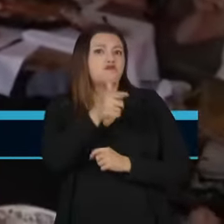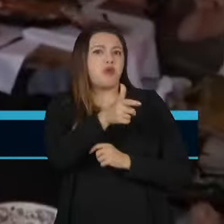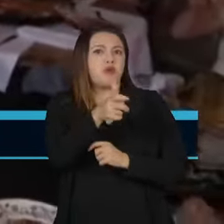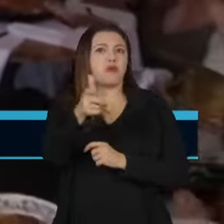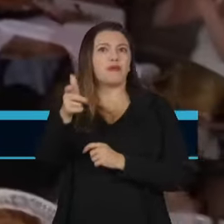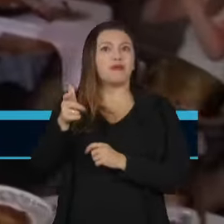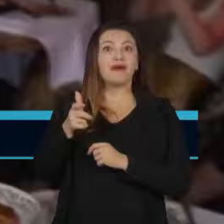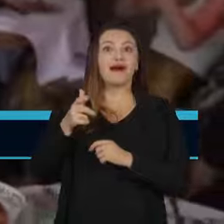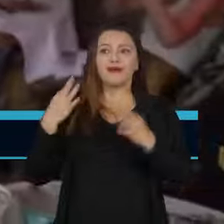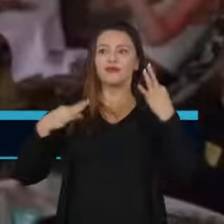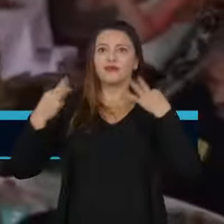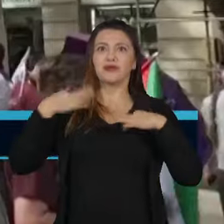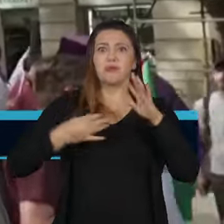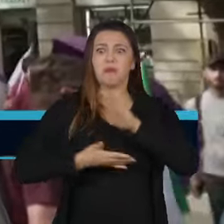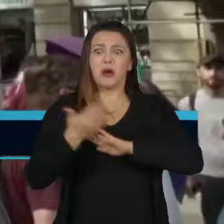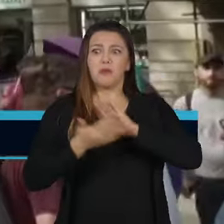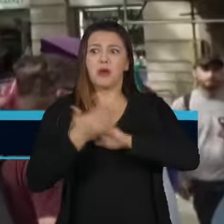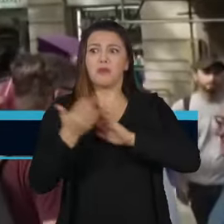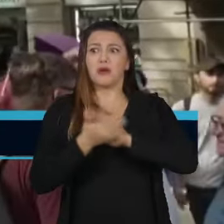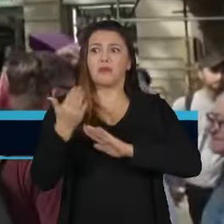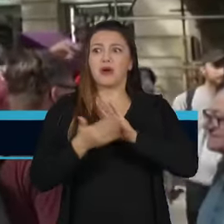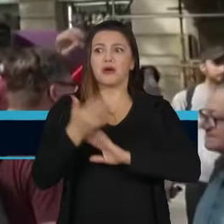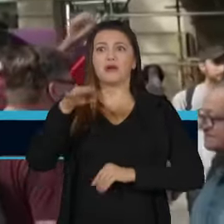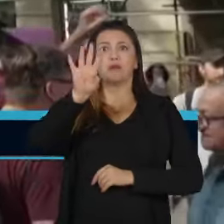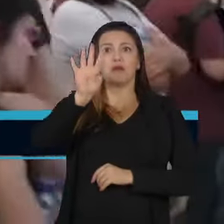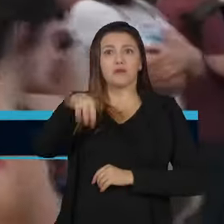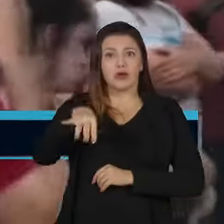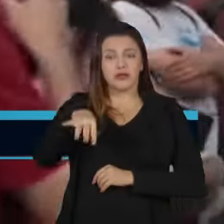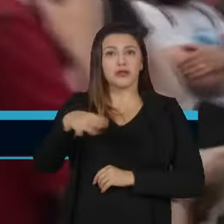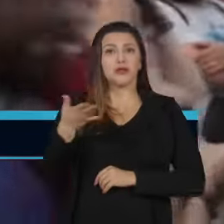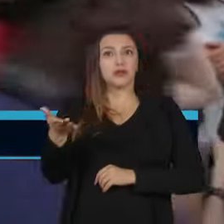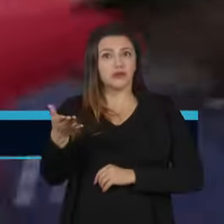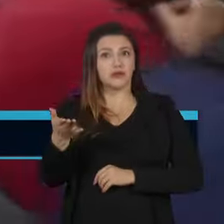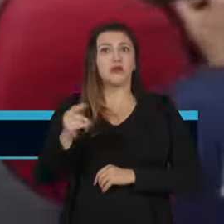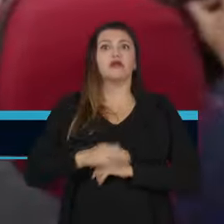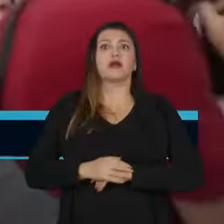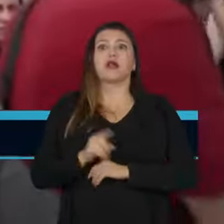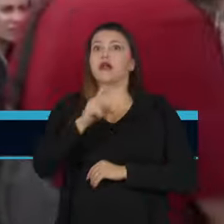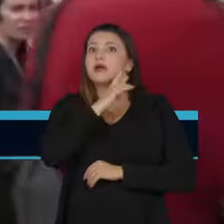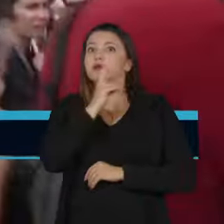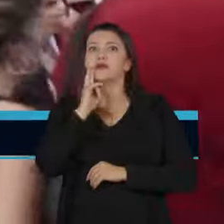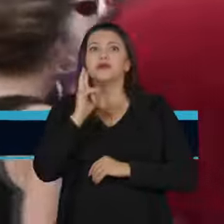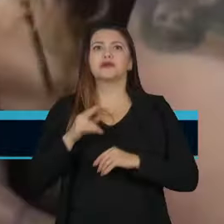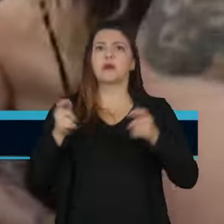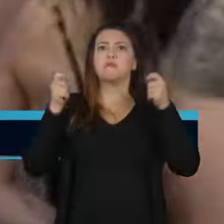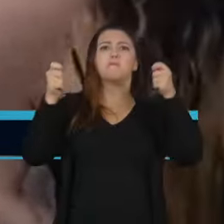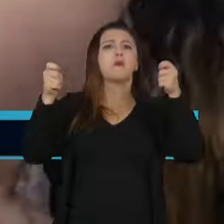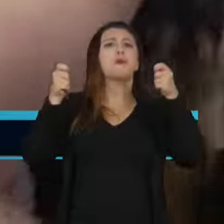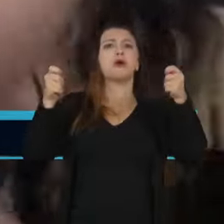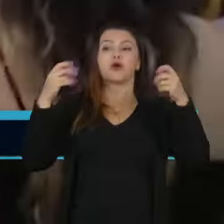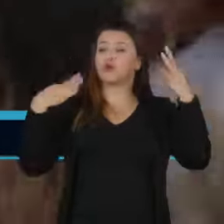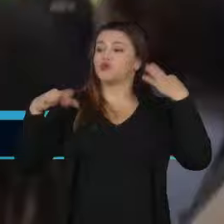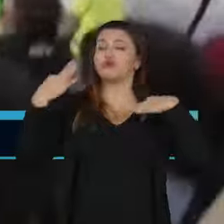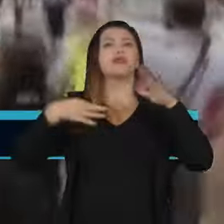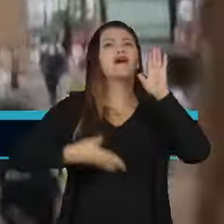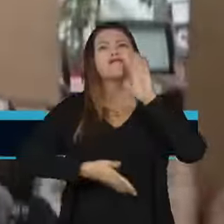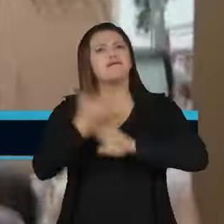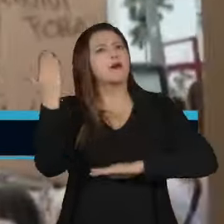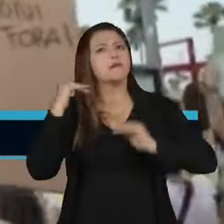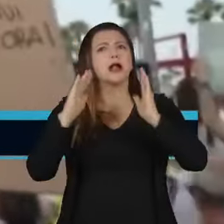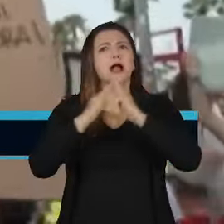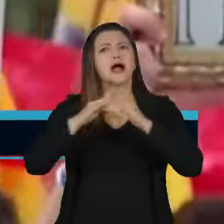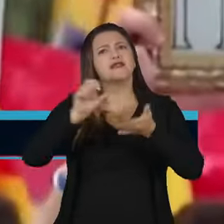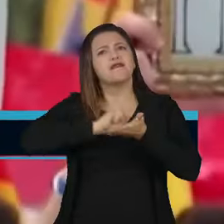se refugiavam em restaurantes. Nas ruas da cidade, o recado das placas era ainda mais direto. Turistas, vão para casa.